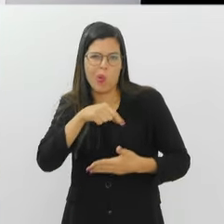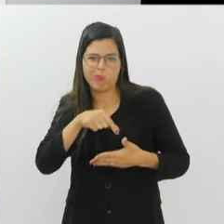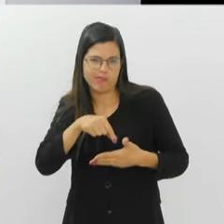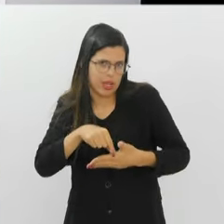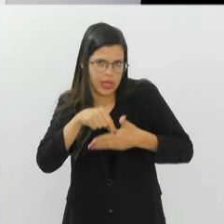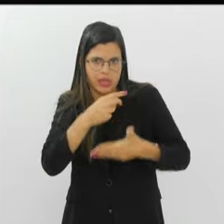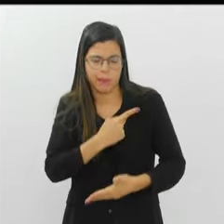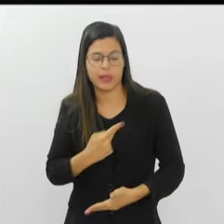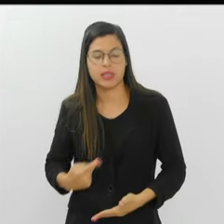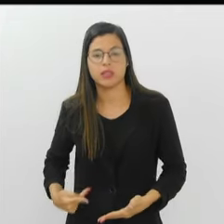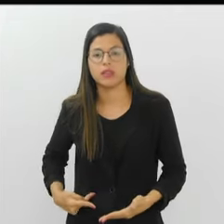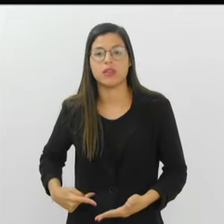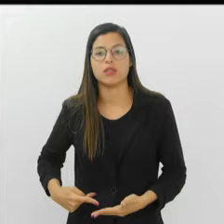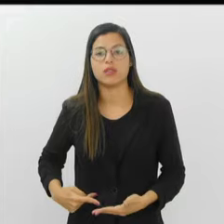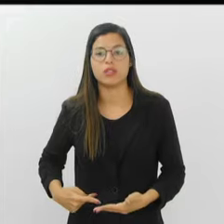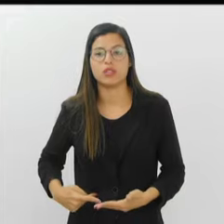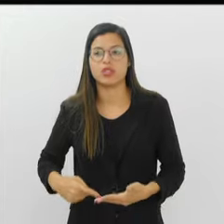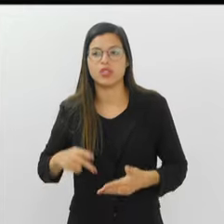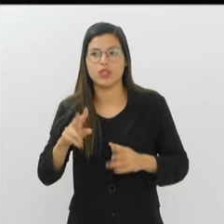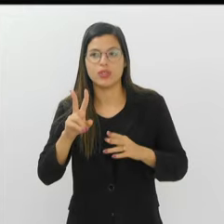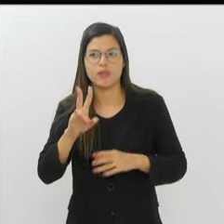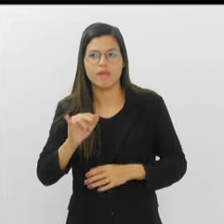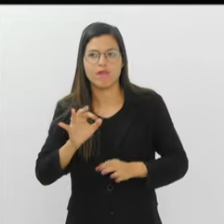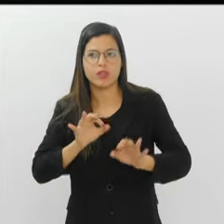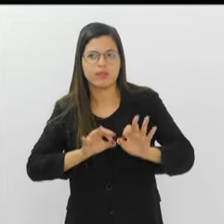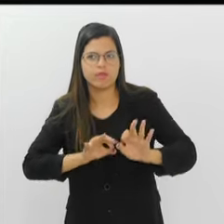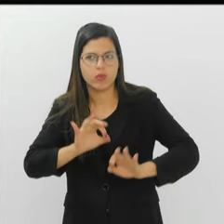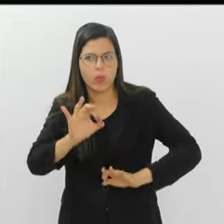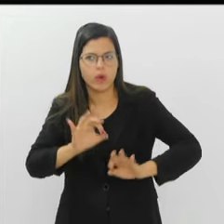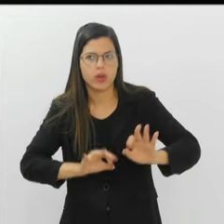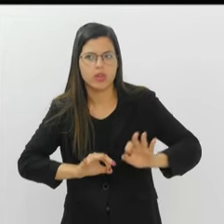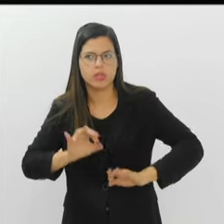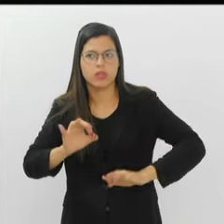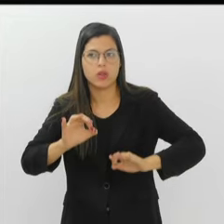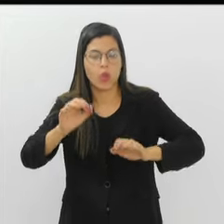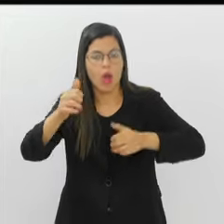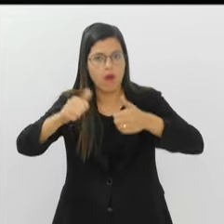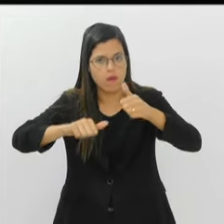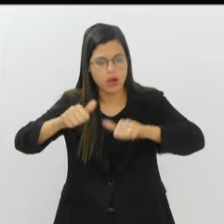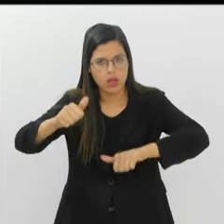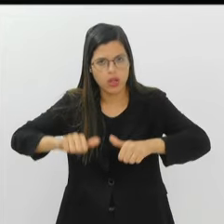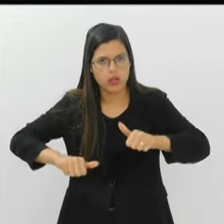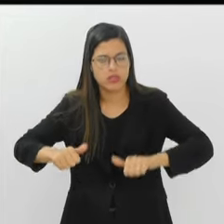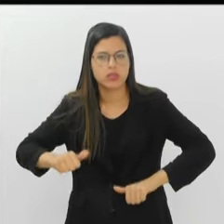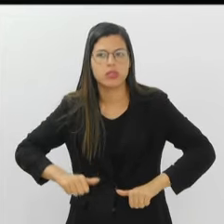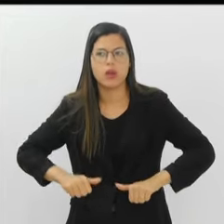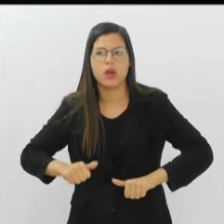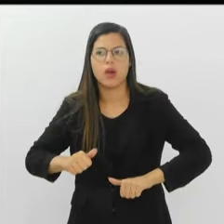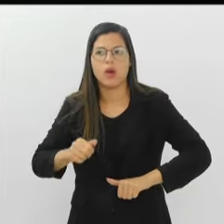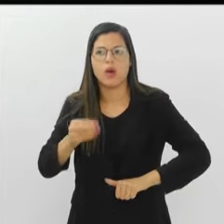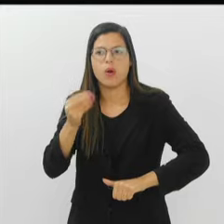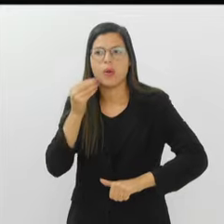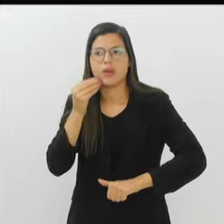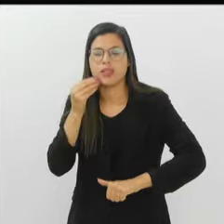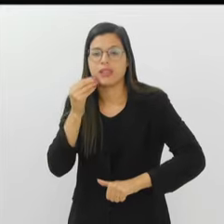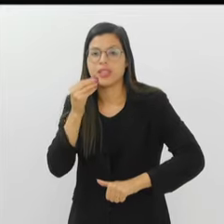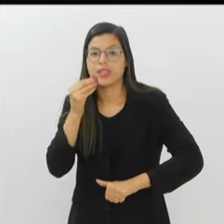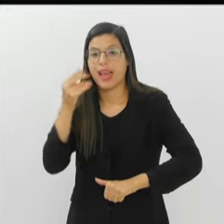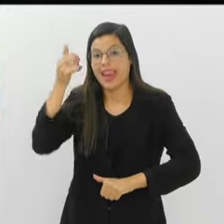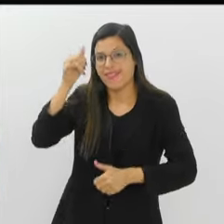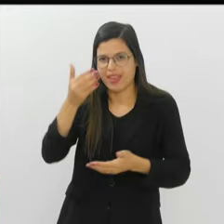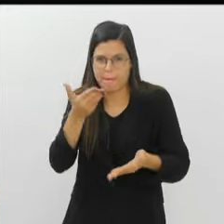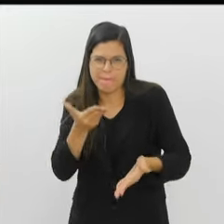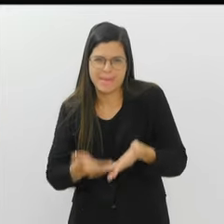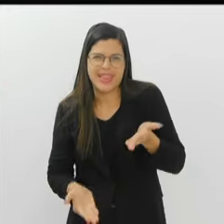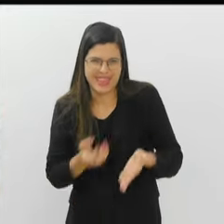gestores, em última instância os presidentes, eles vão modelando todos os critérios de julgamento para atender ao